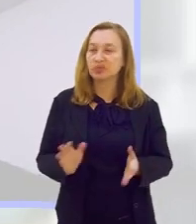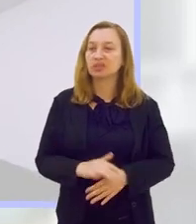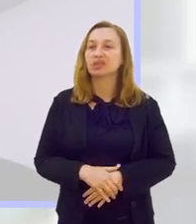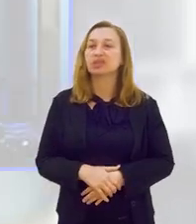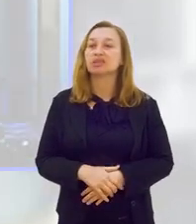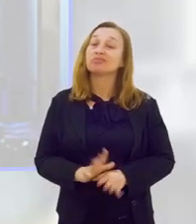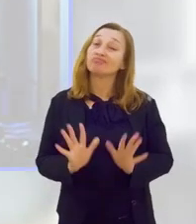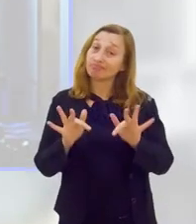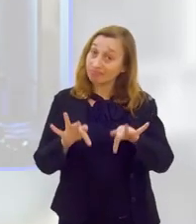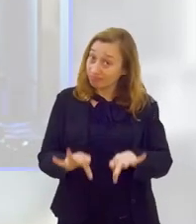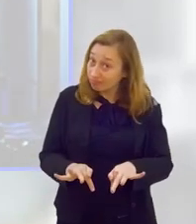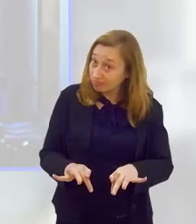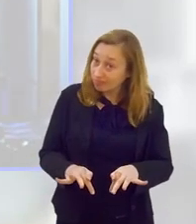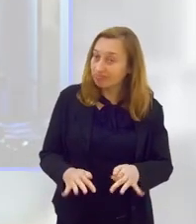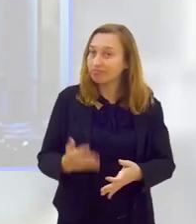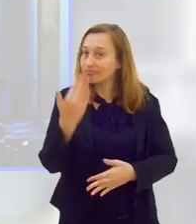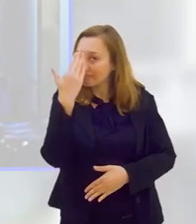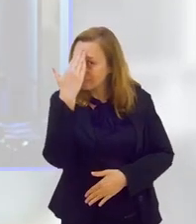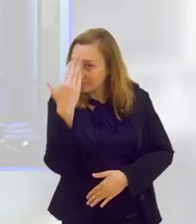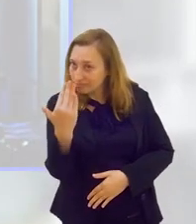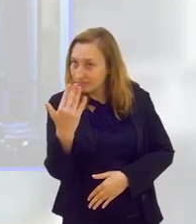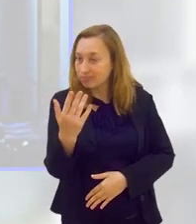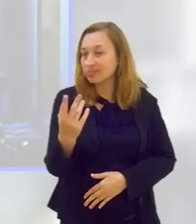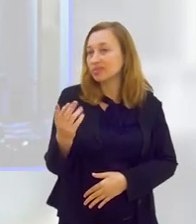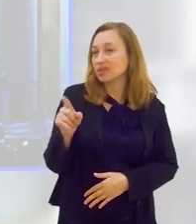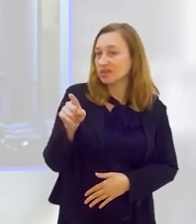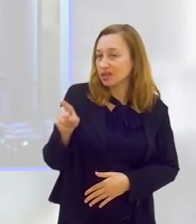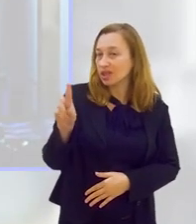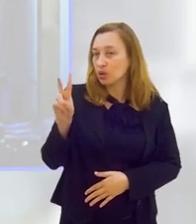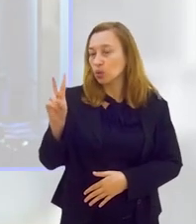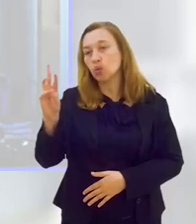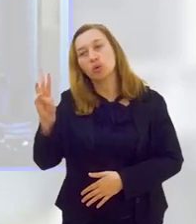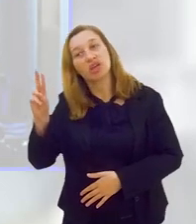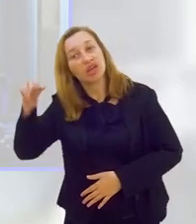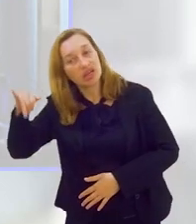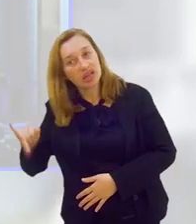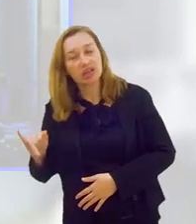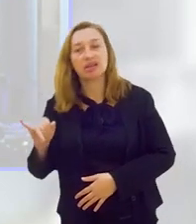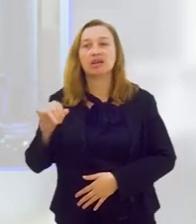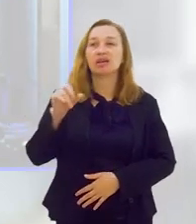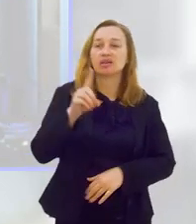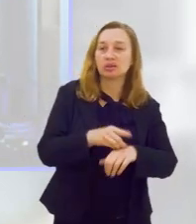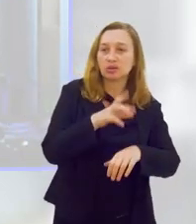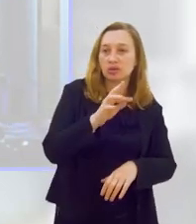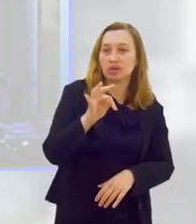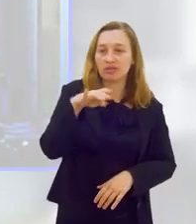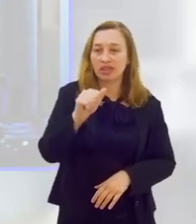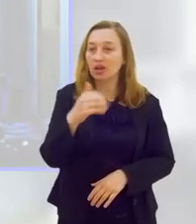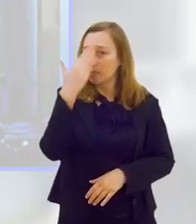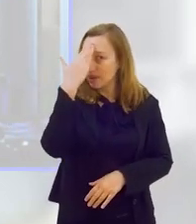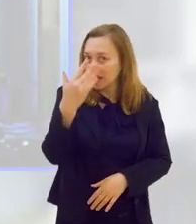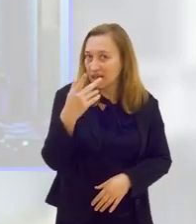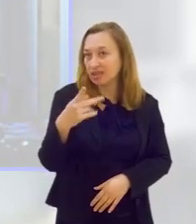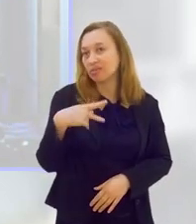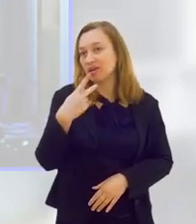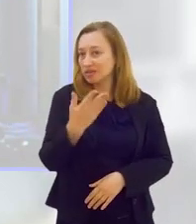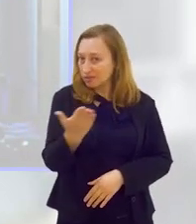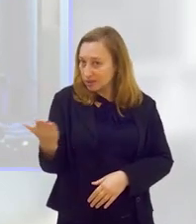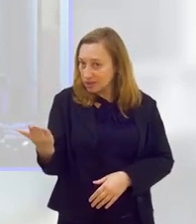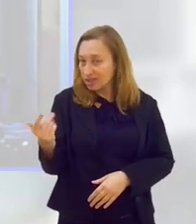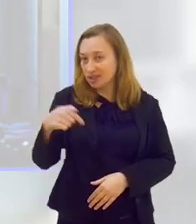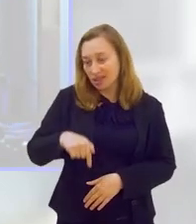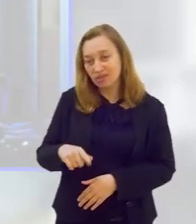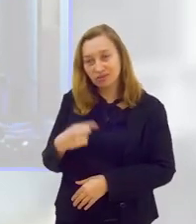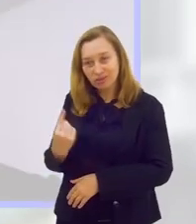Tá certo, nosso programa está chegando ao fim. Quero aqui agradecer a você, o William, a doutora Fernanda também. Muito obrigado pela